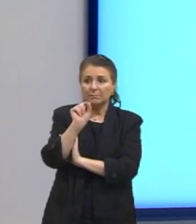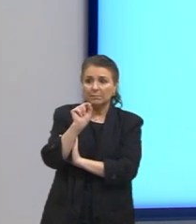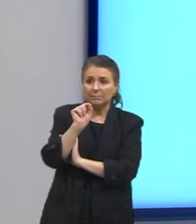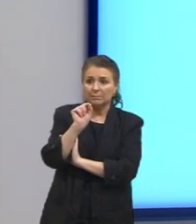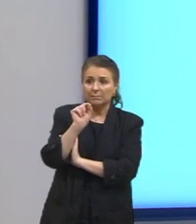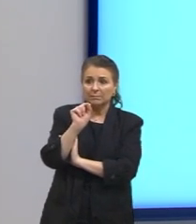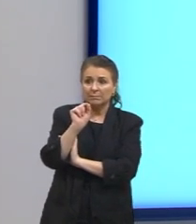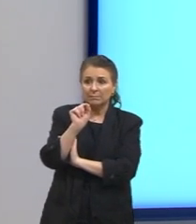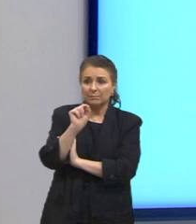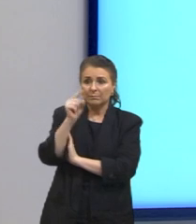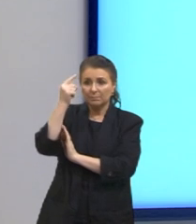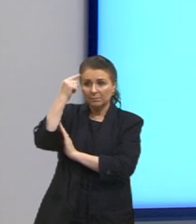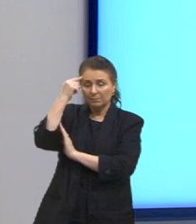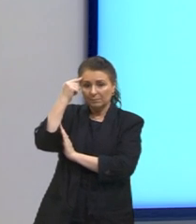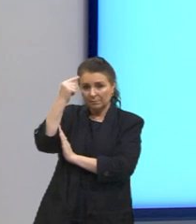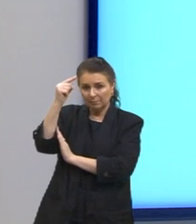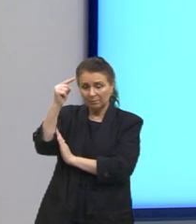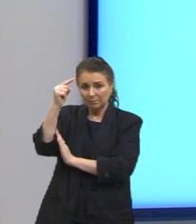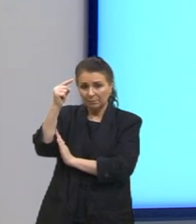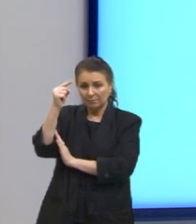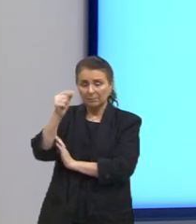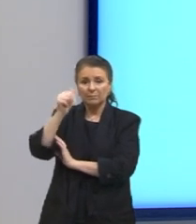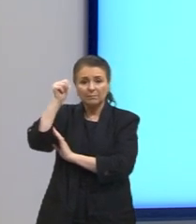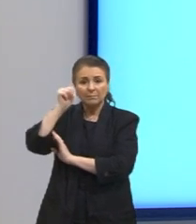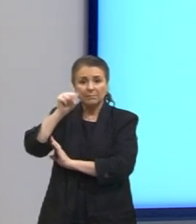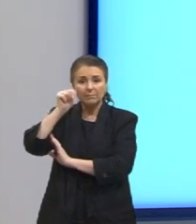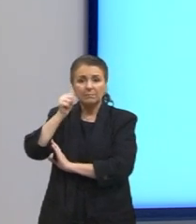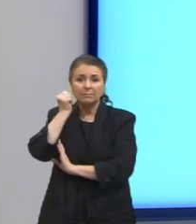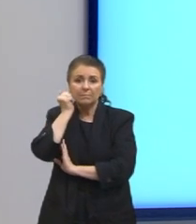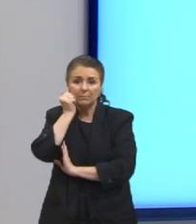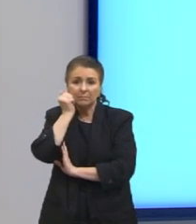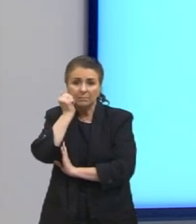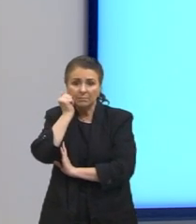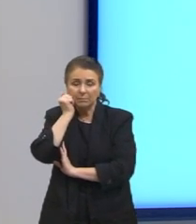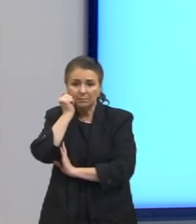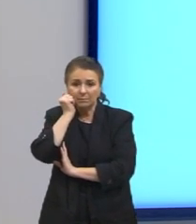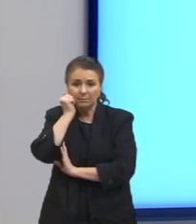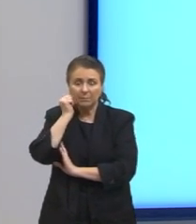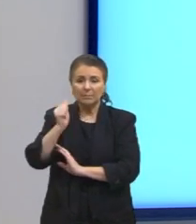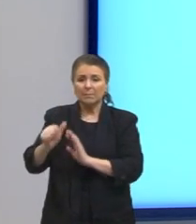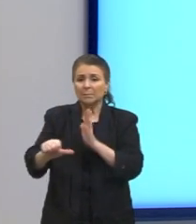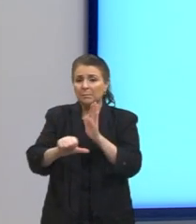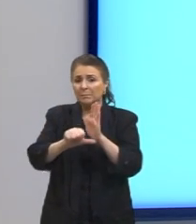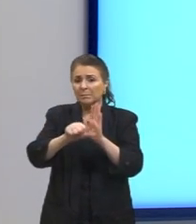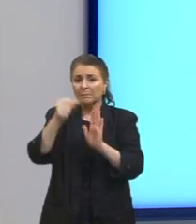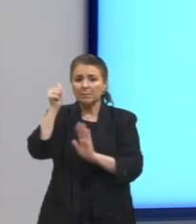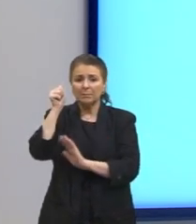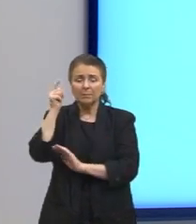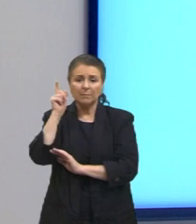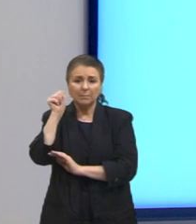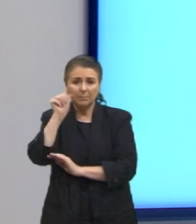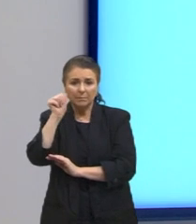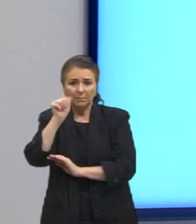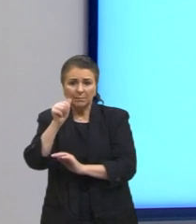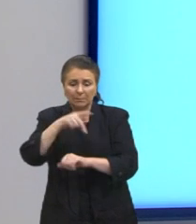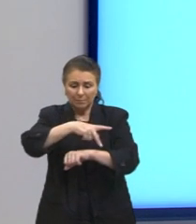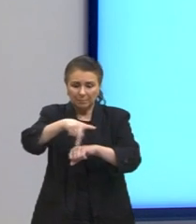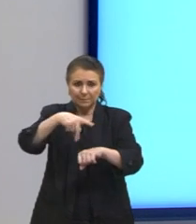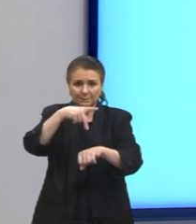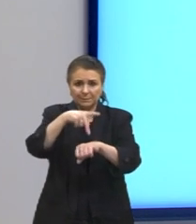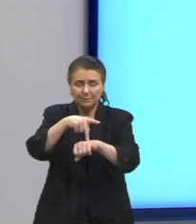A ideia em si de uma mulher negra como a primeira dama do país, bem, isso seria